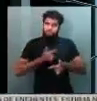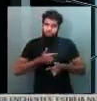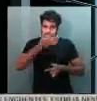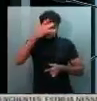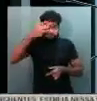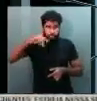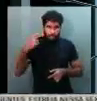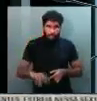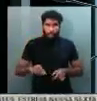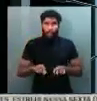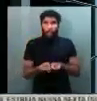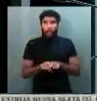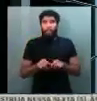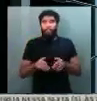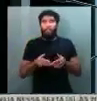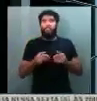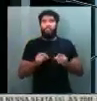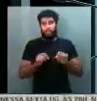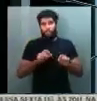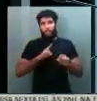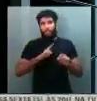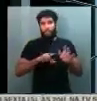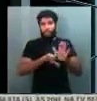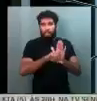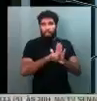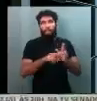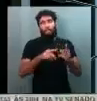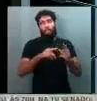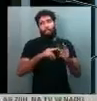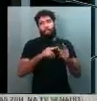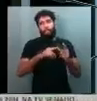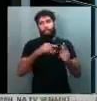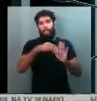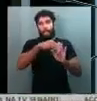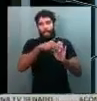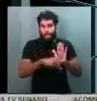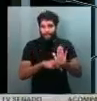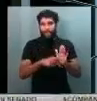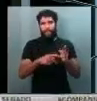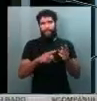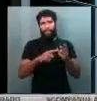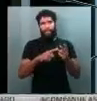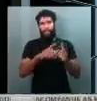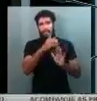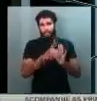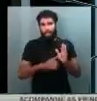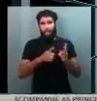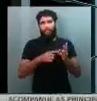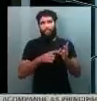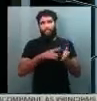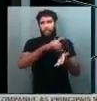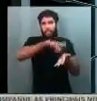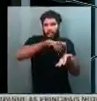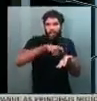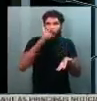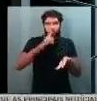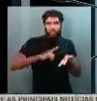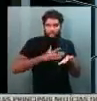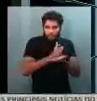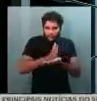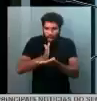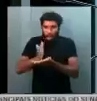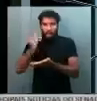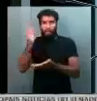solicitando a criação de leis, medidas provisórias, medidas, crédito extraordinário, para a gente poder ter acesso a essas